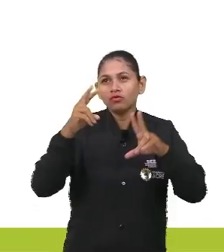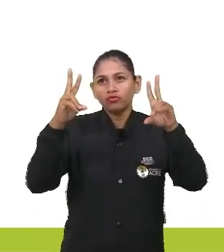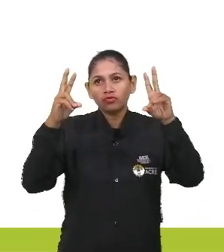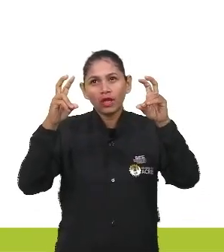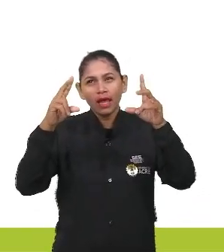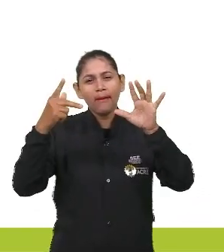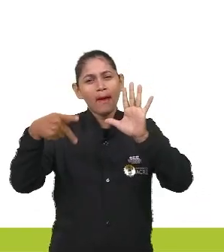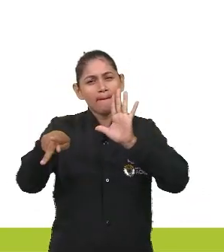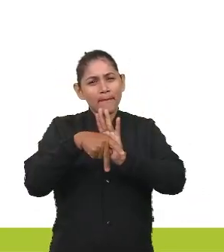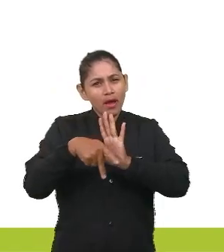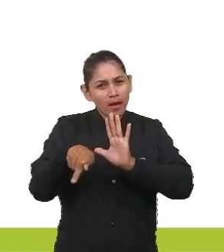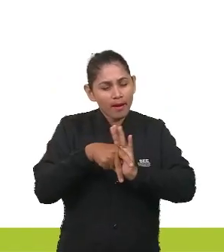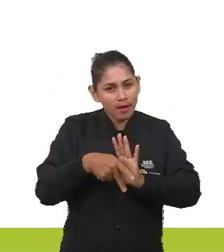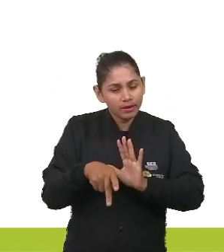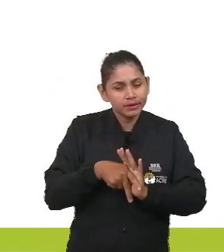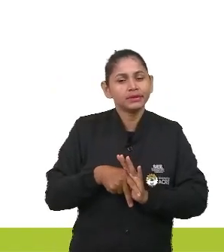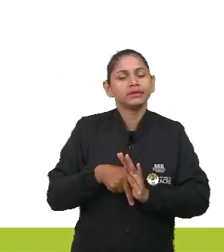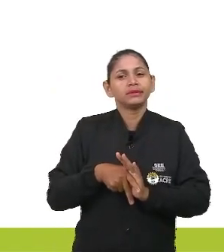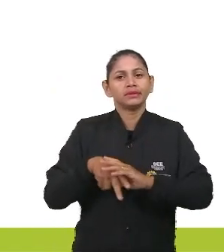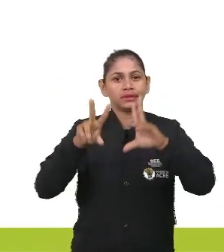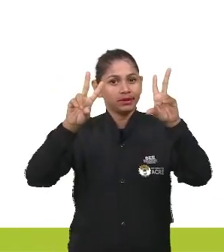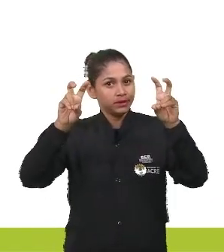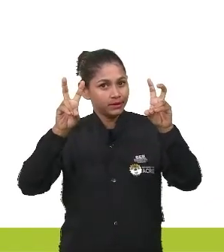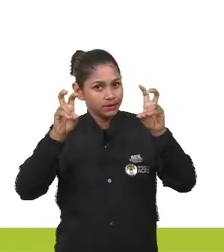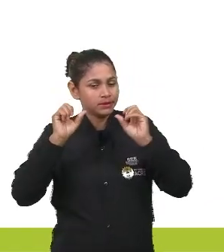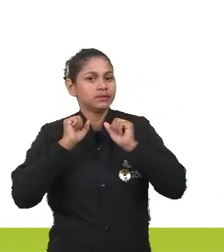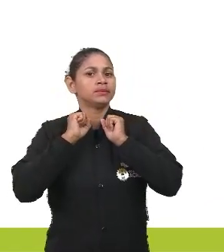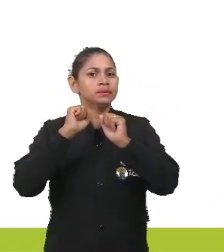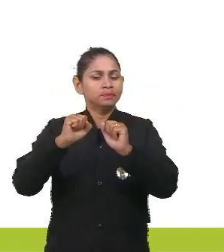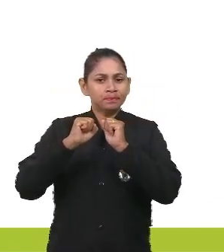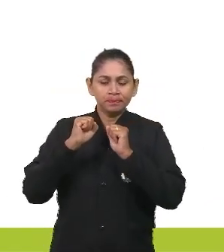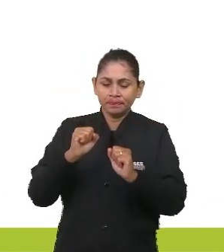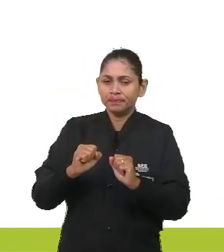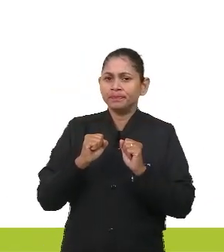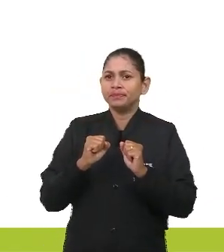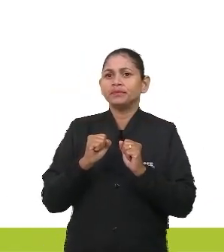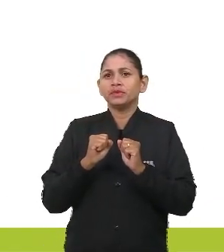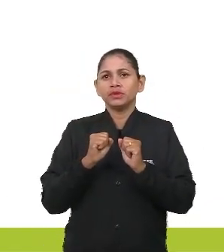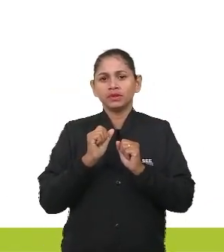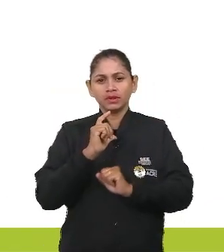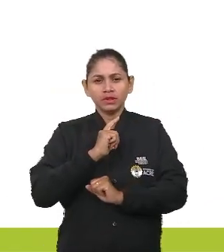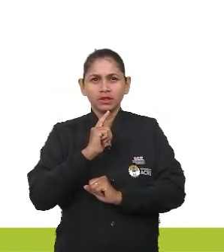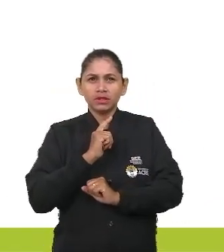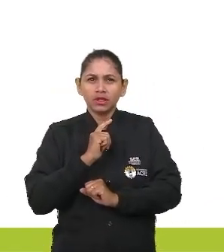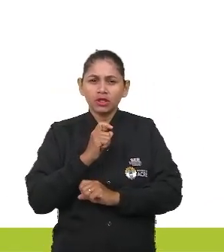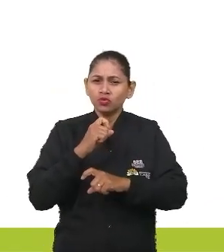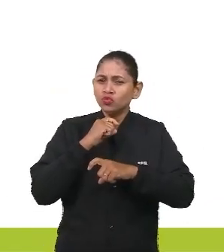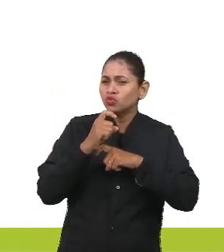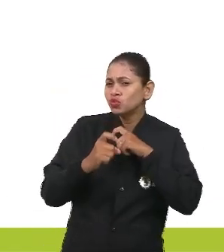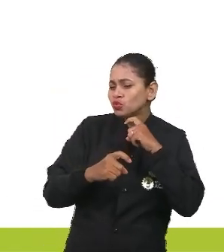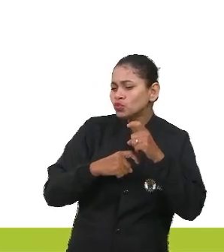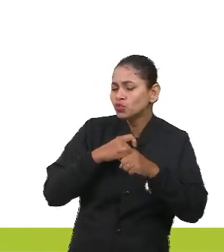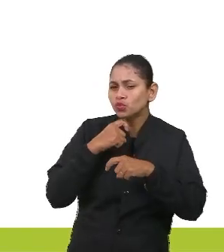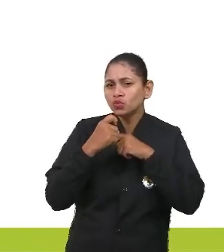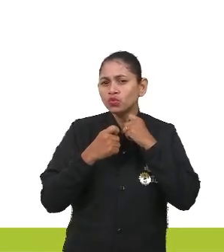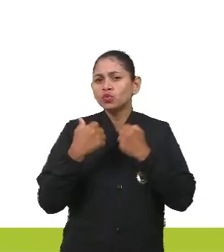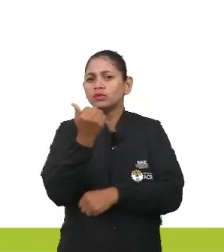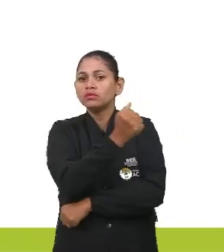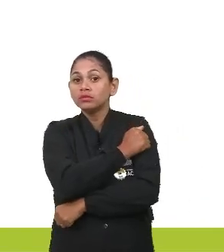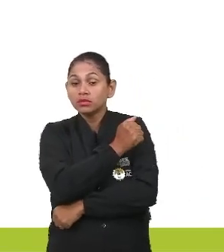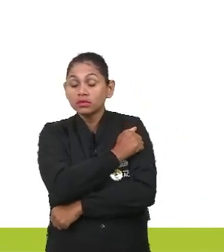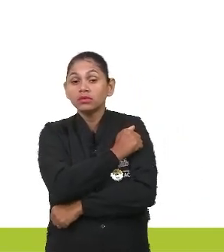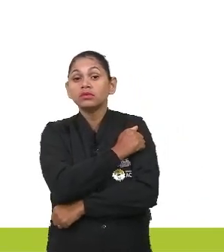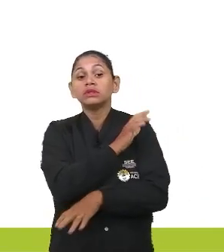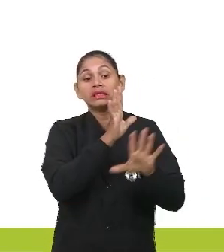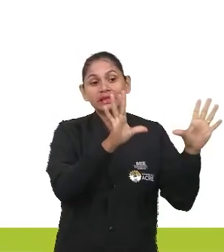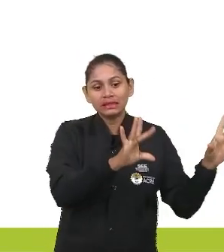ou alguma temática que poderia ali gerar uma certa dúvida no aluno, provavelmente nós temos motivadores, ele traz